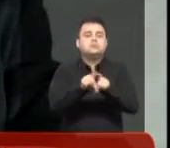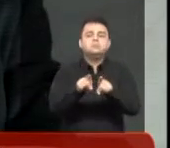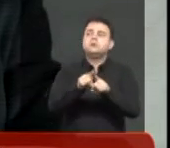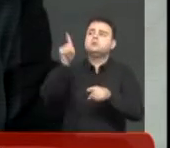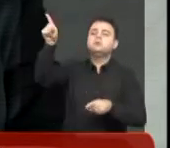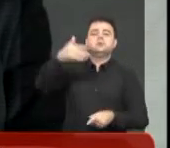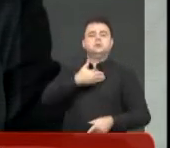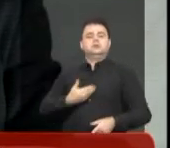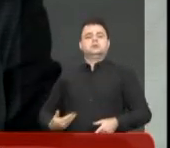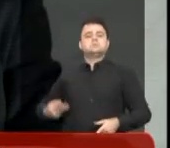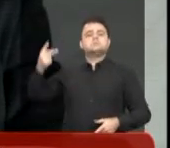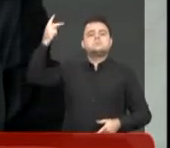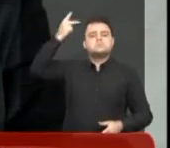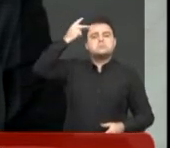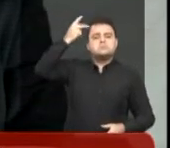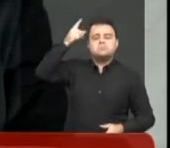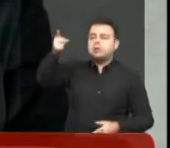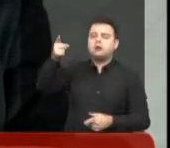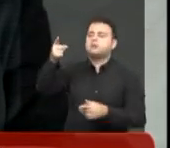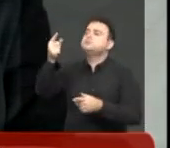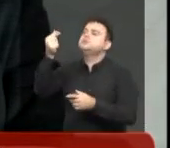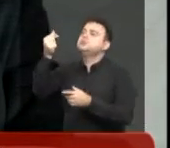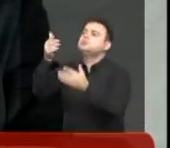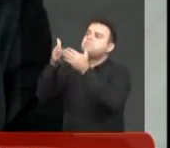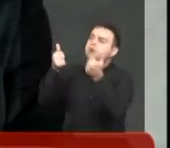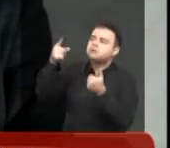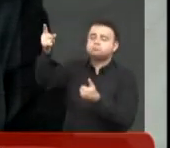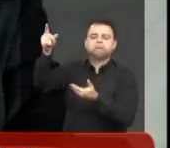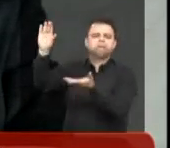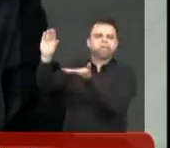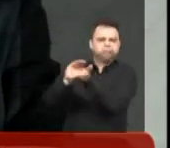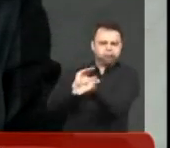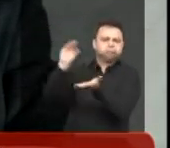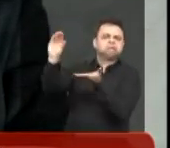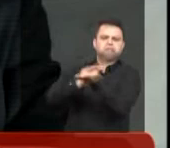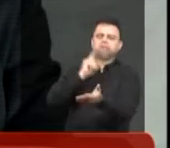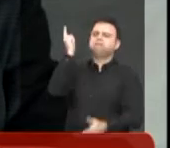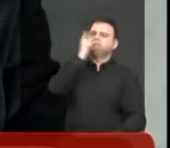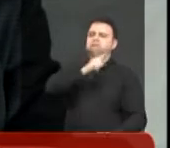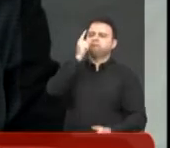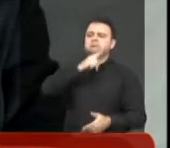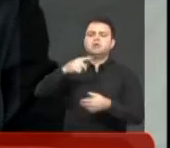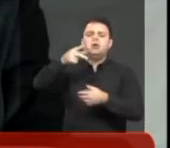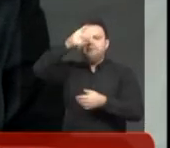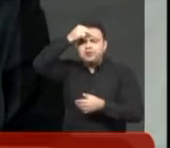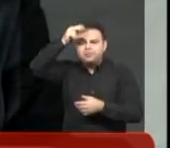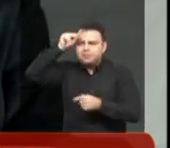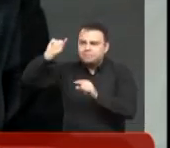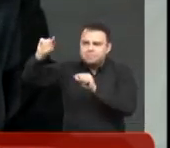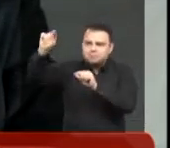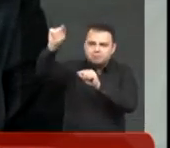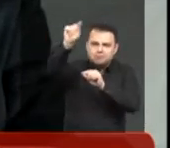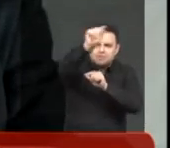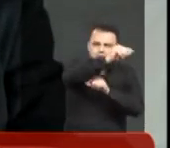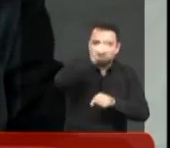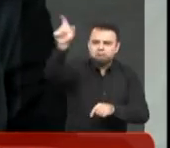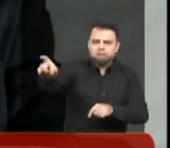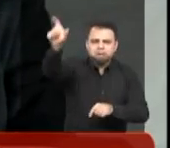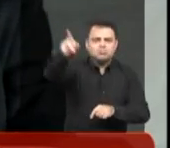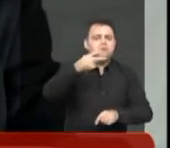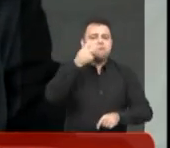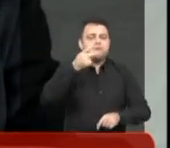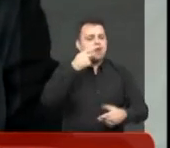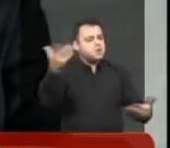buscando recursos junto ao governo estadual, que tem sido fantástico. Eu converso com vários prefeitos, o pessoal fala que há